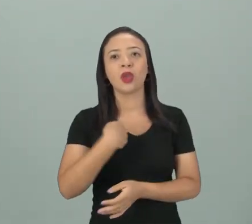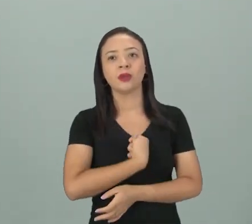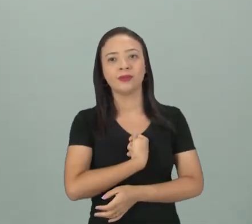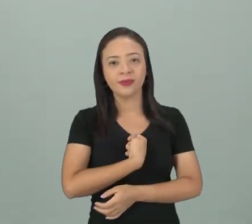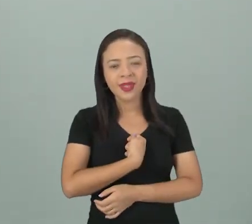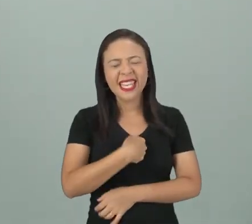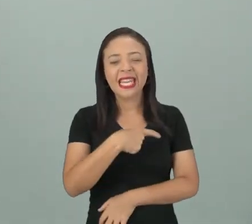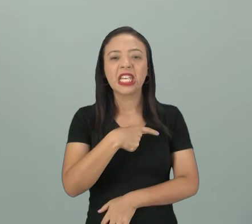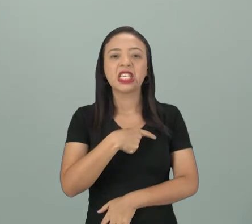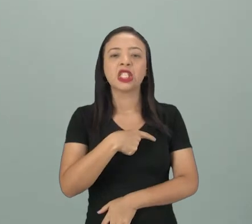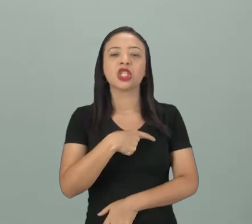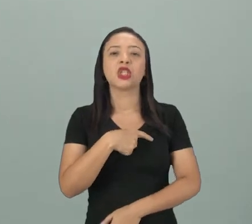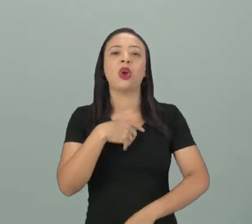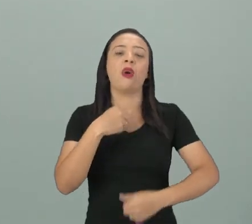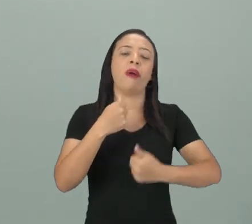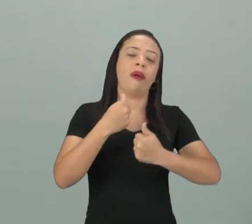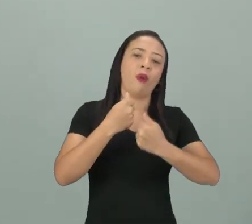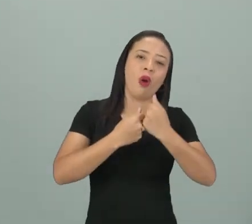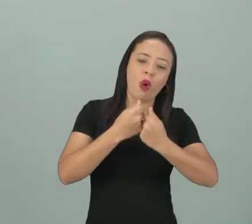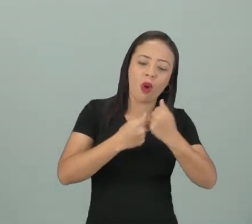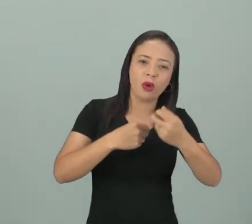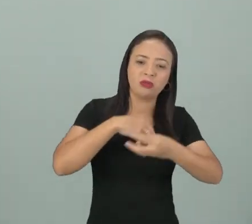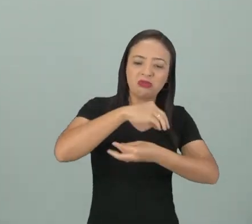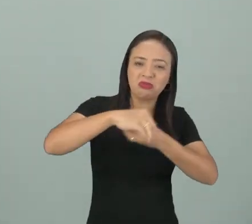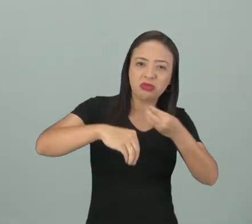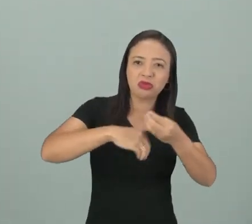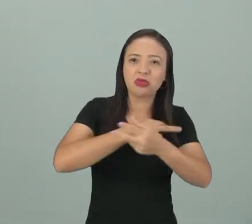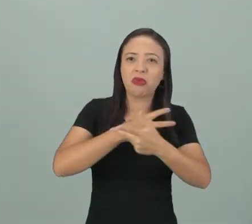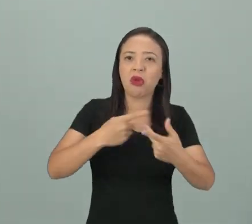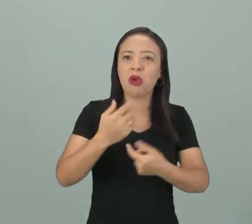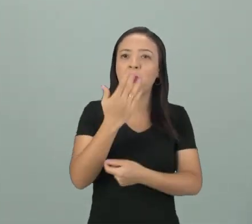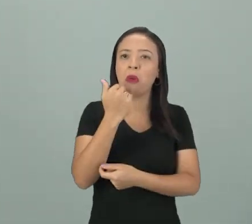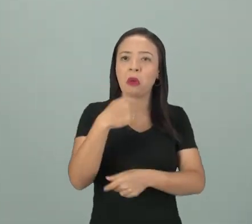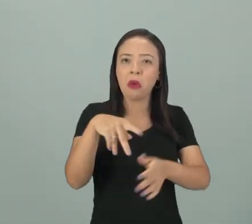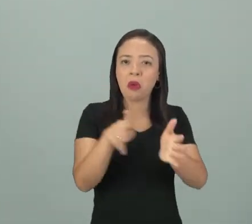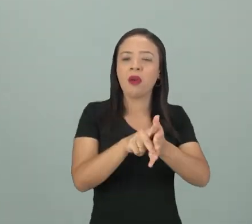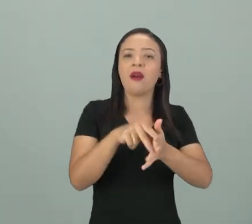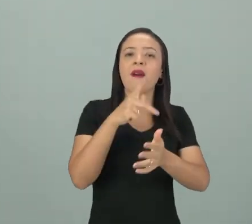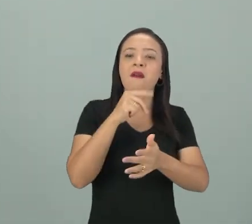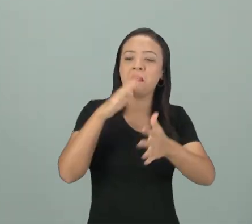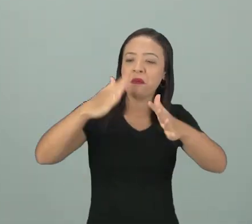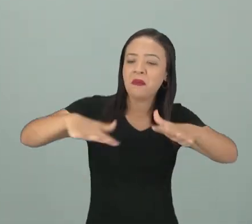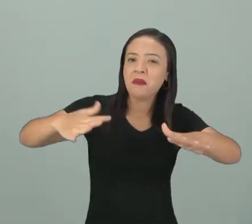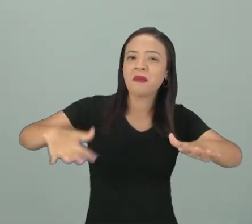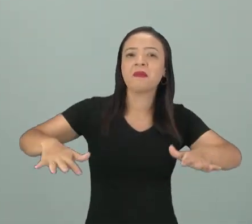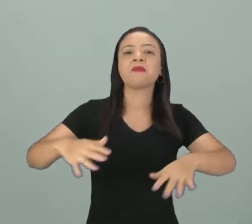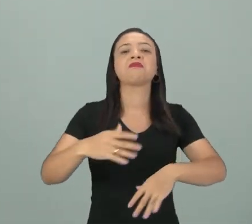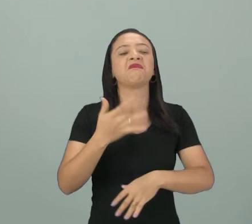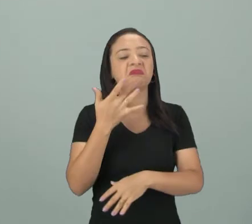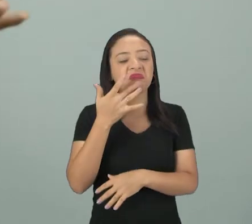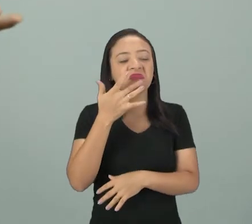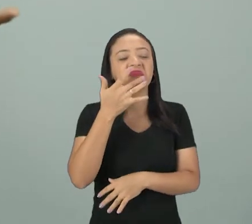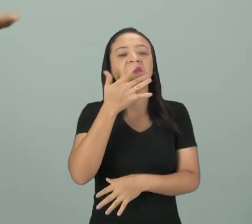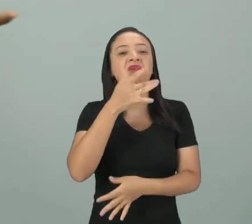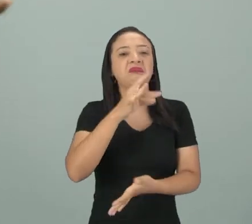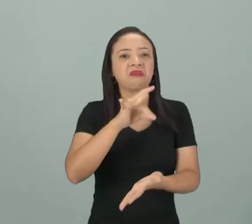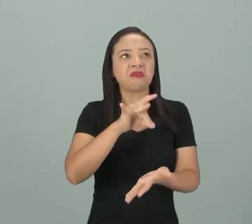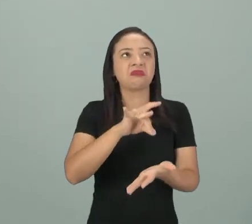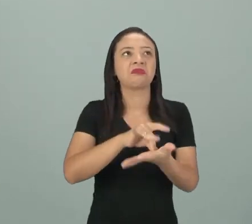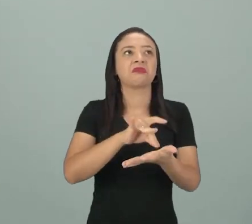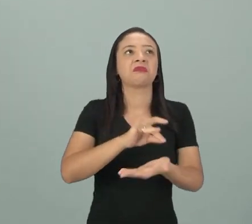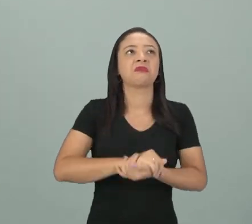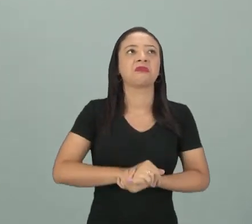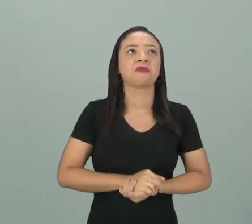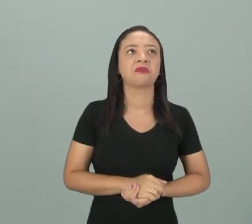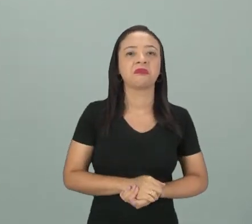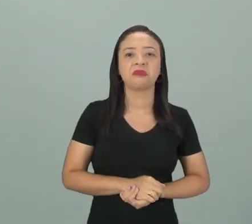Aquele arroz feito com fruta do mar, camarão. Uma delícia. Vocês têm que provar depois isso aí, hein? Muito gostoso. Muito esquecido, não?